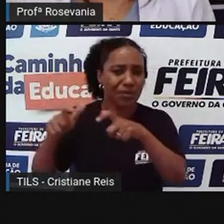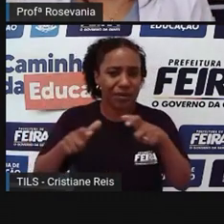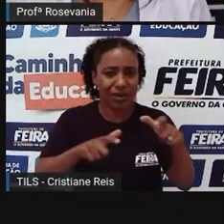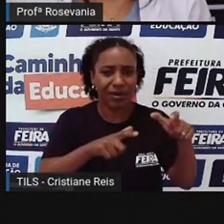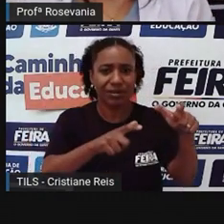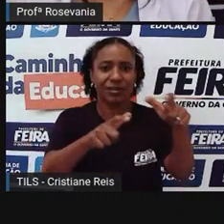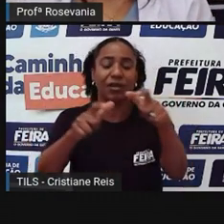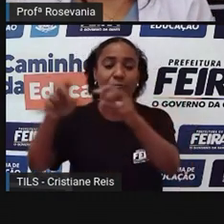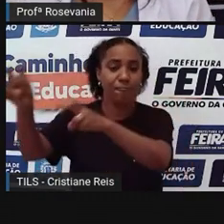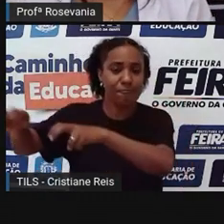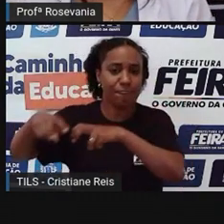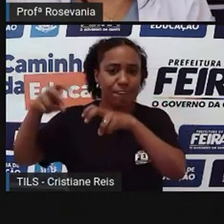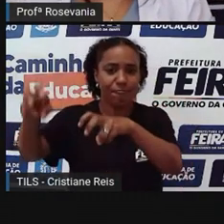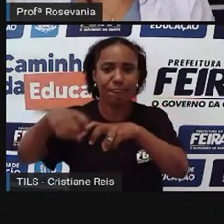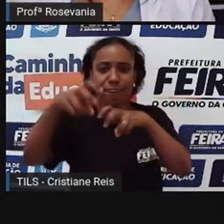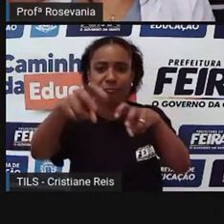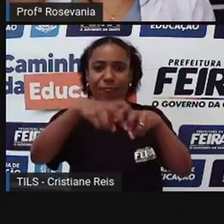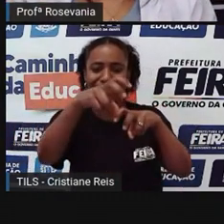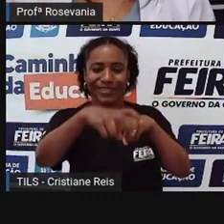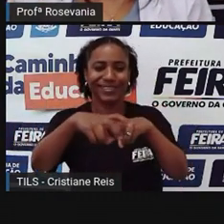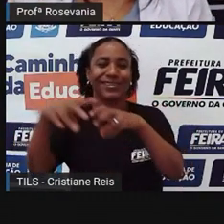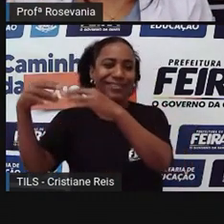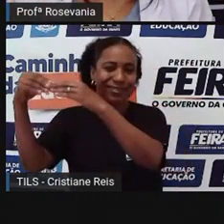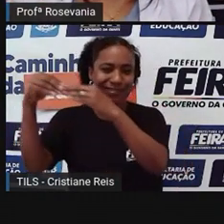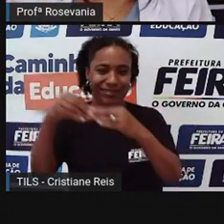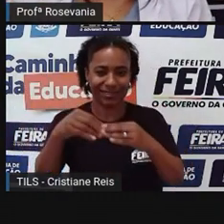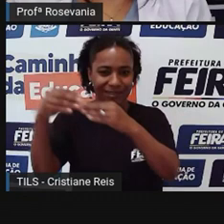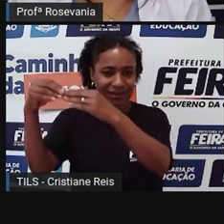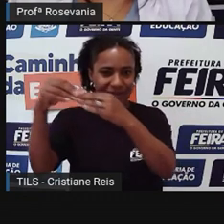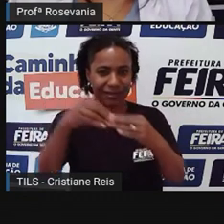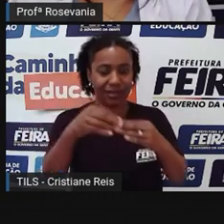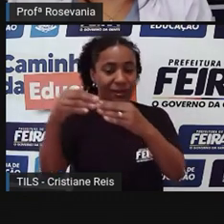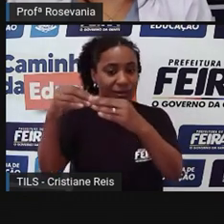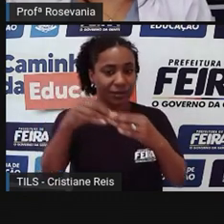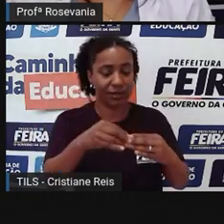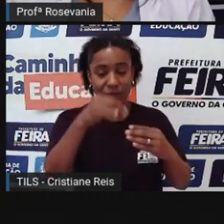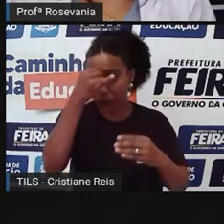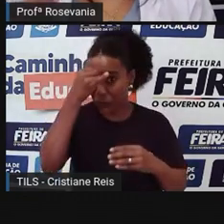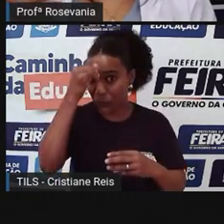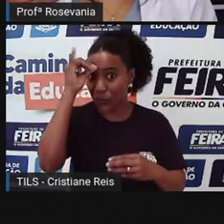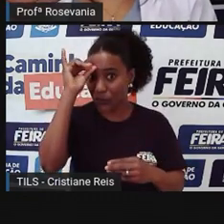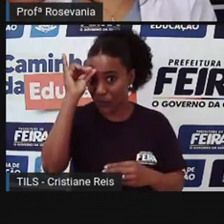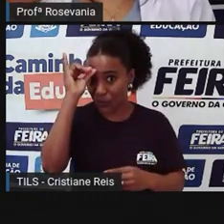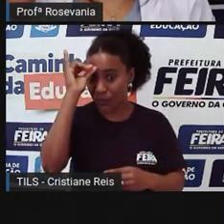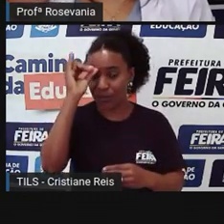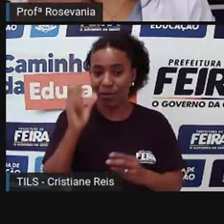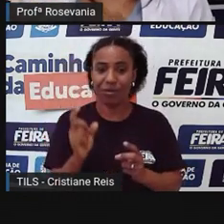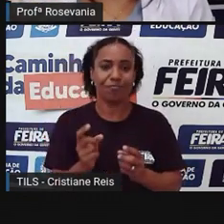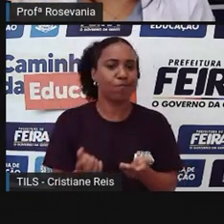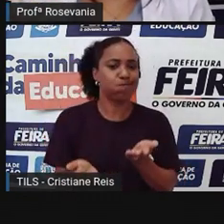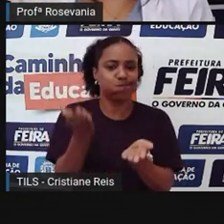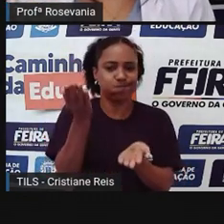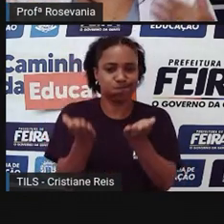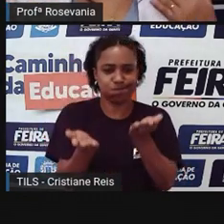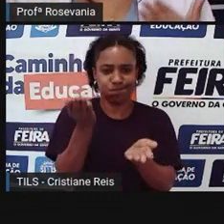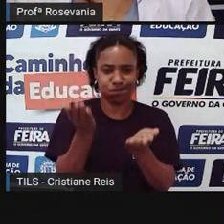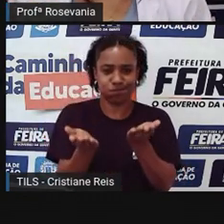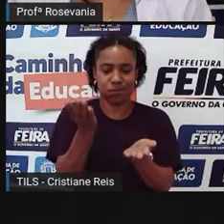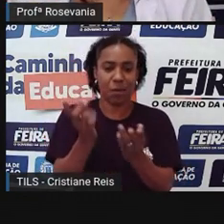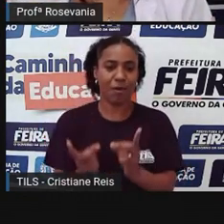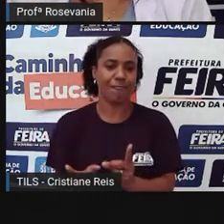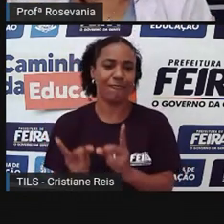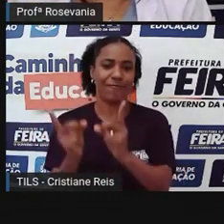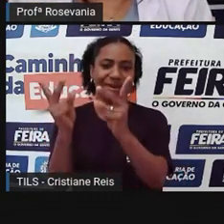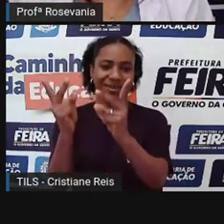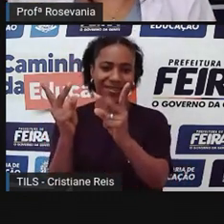diversas fazendas da região, é comercializada aí, né, a rouba do gado, tanto gado de corte quanto